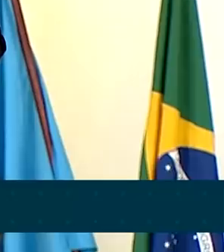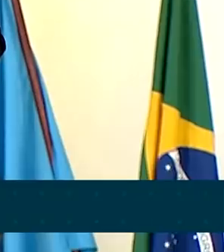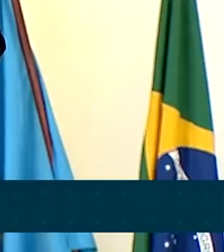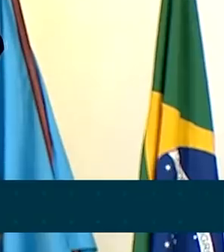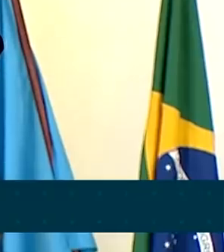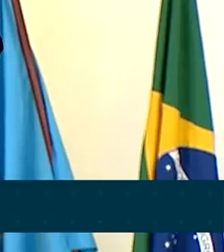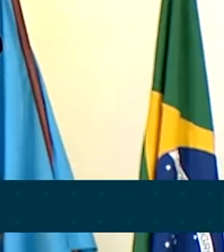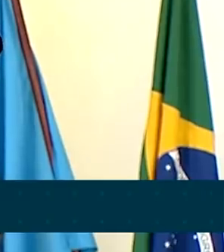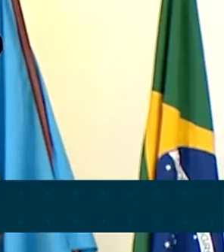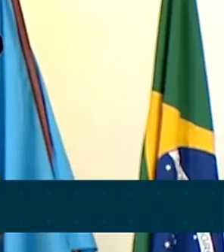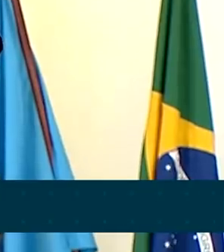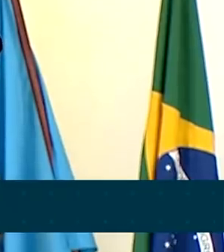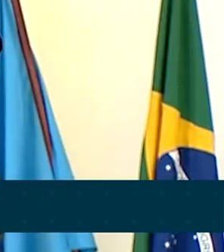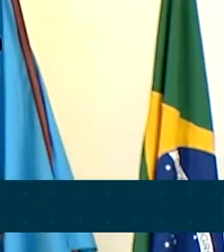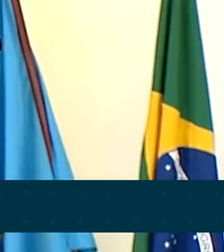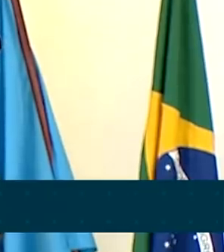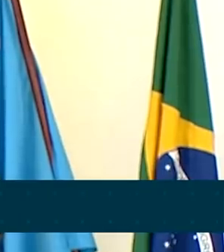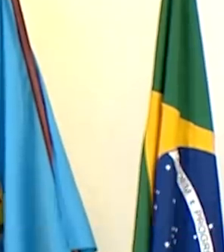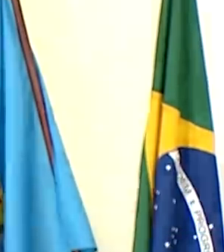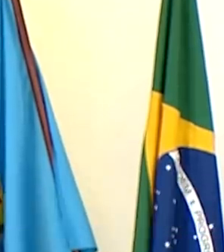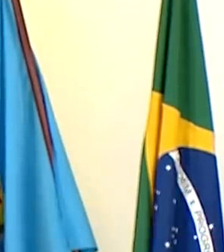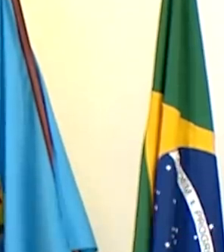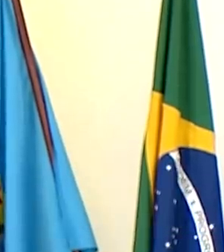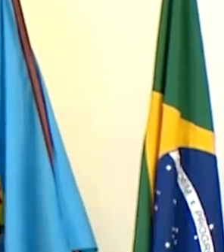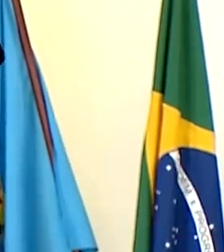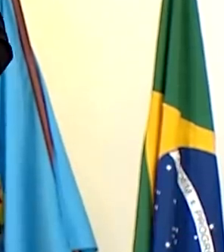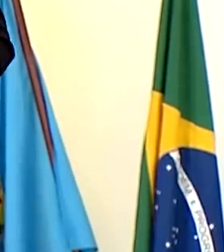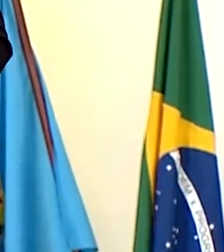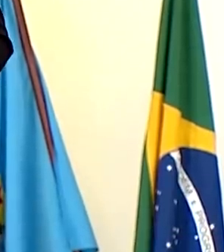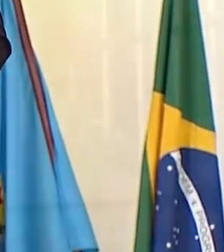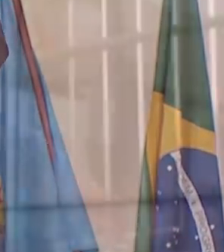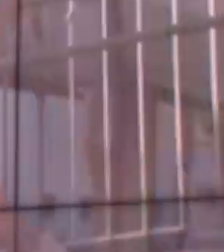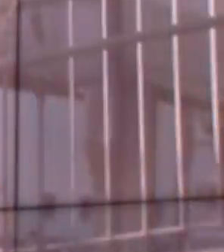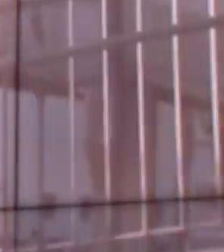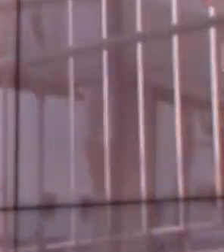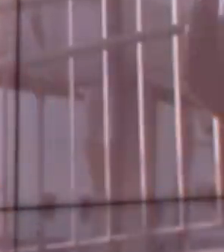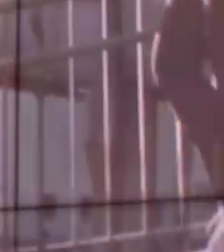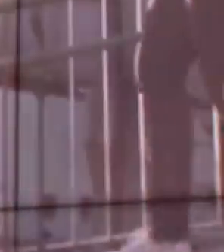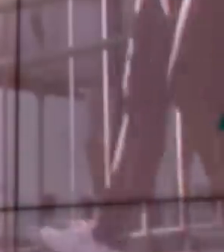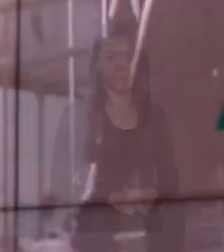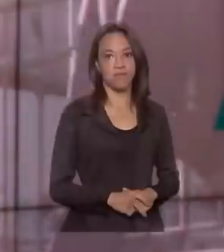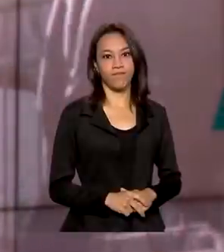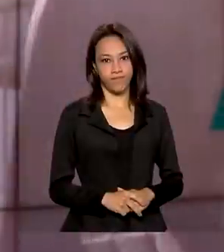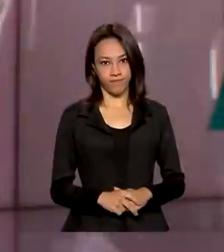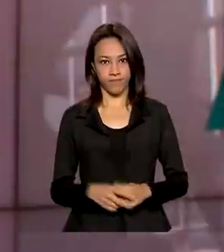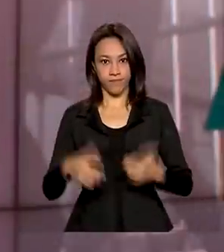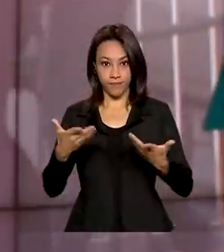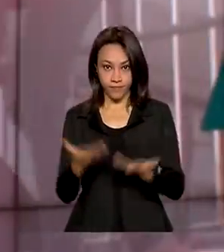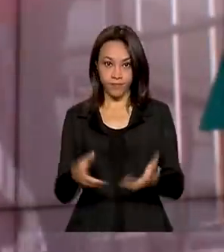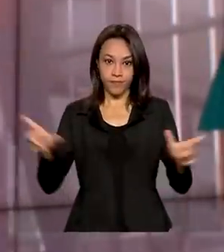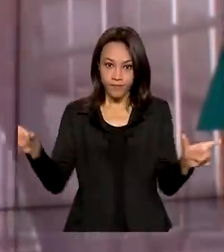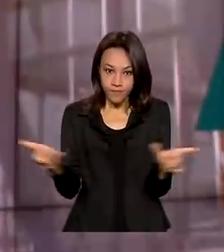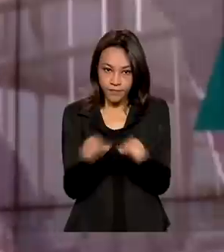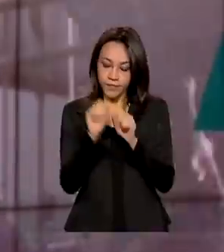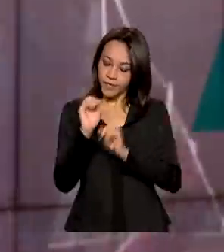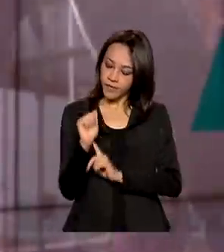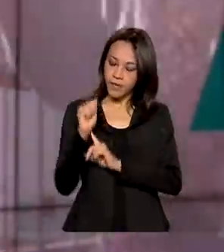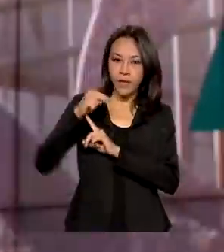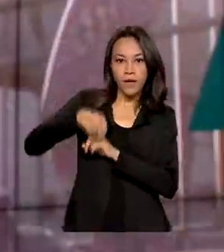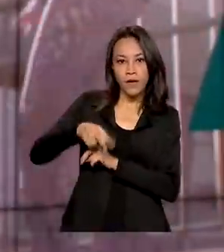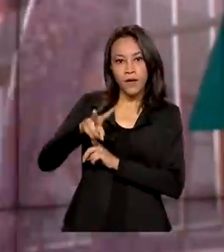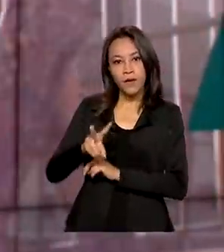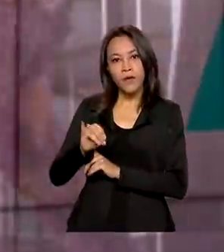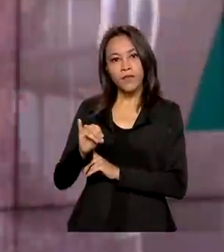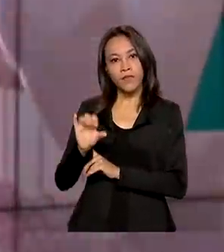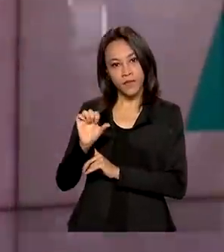frente, né, termos dias melhores para o nosso país. A Agência Nacional de Vigilância Sanitária aprovou